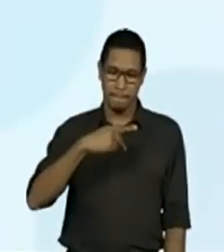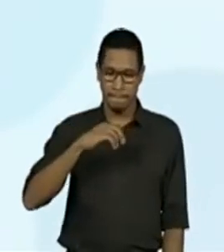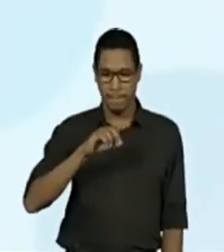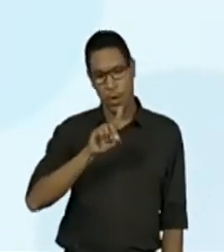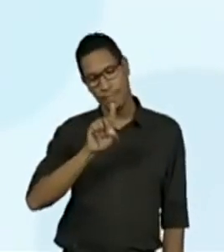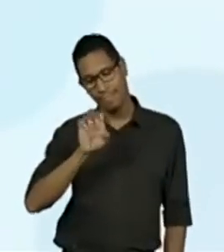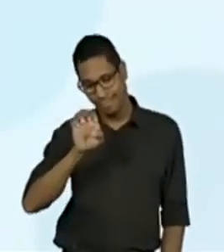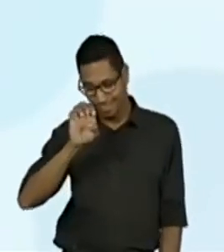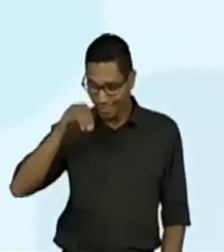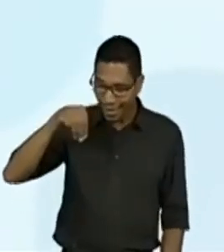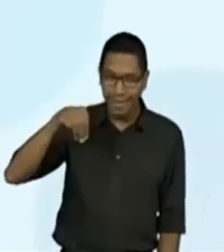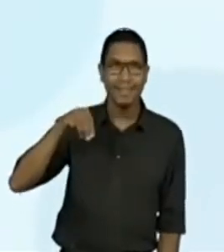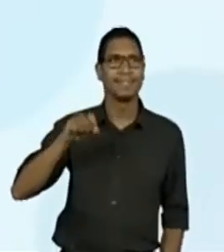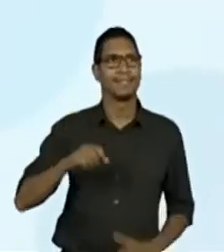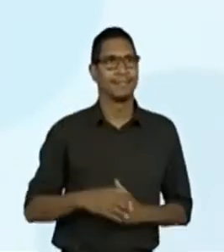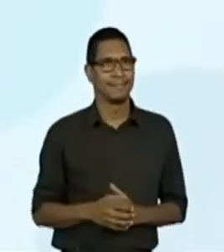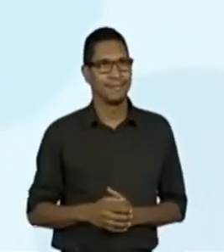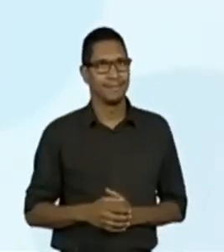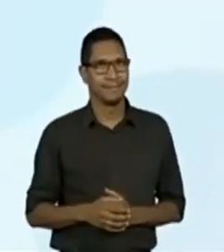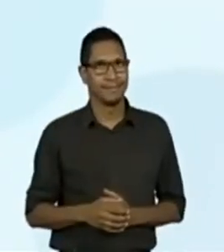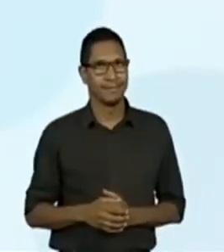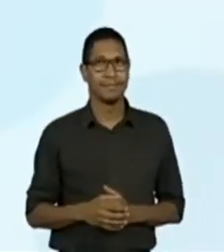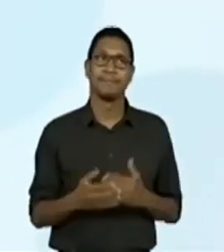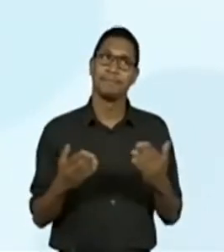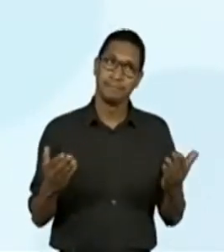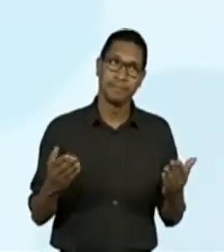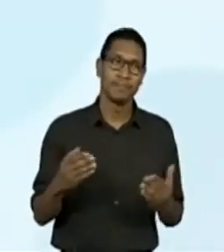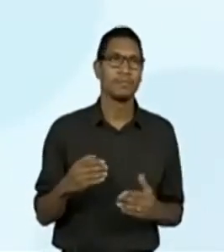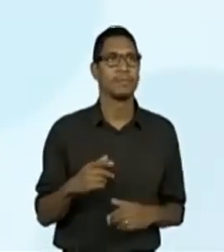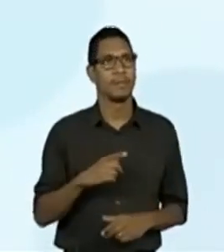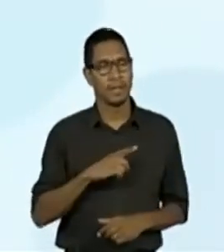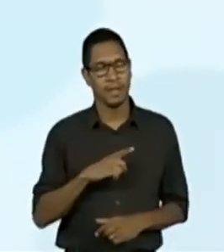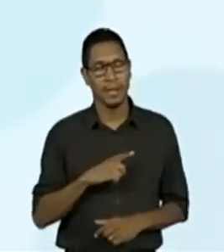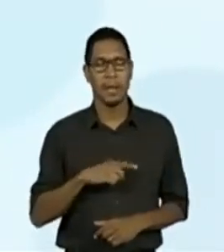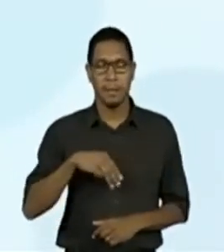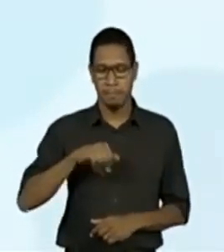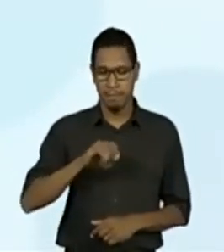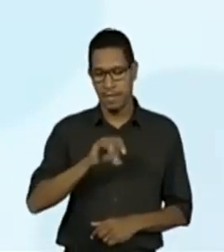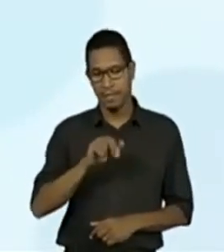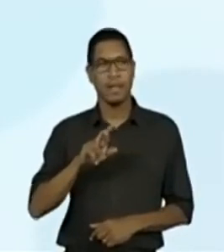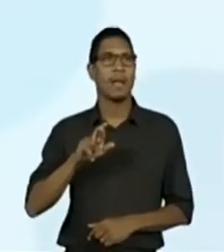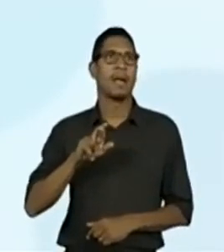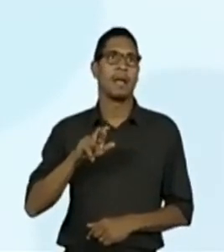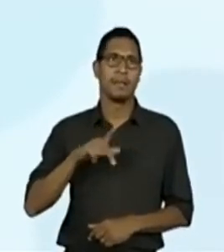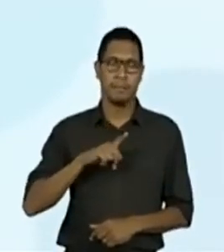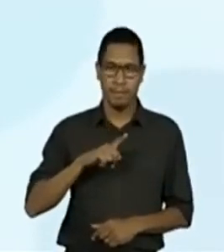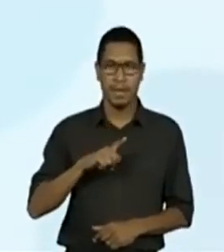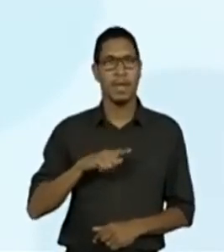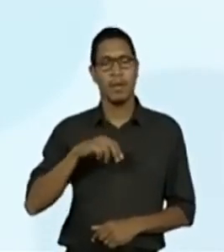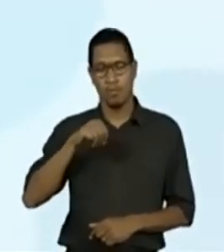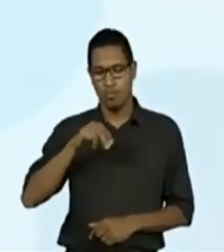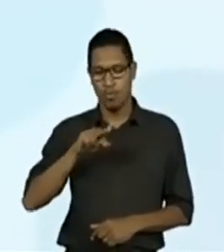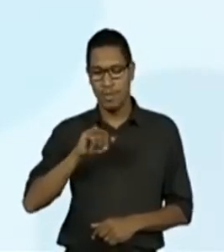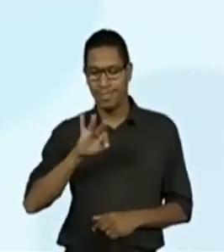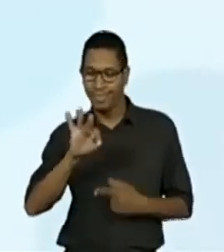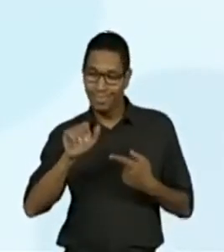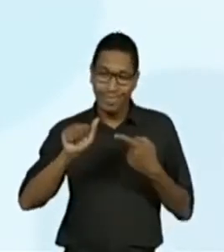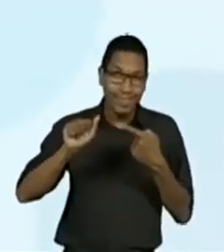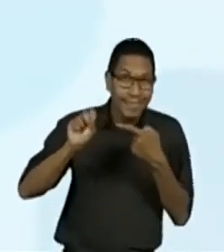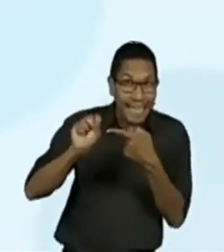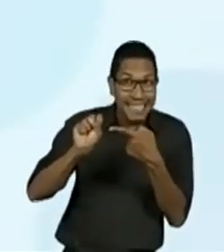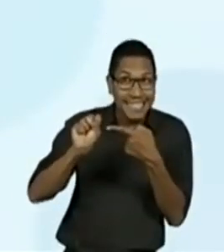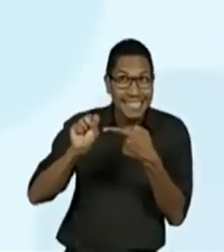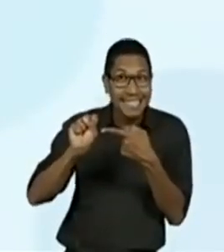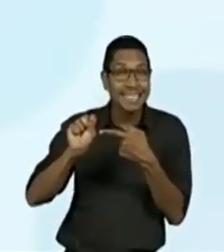Podem matar muita pessoa? Muitas pessoas, professora Sandra. Muitas pessoas.